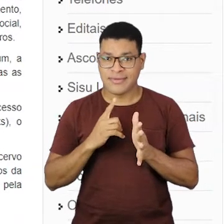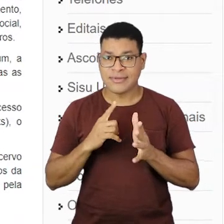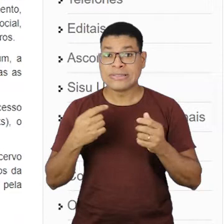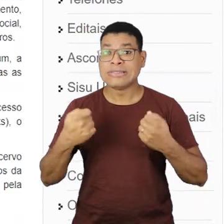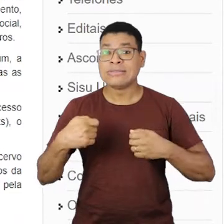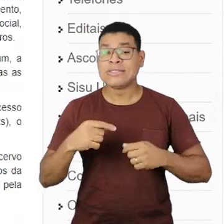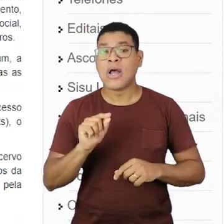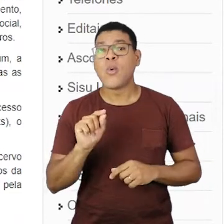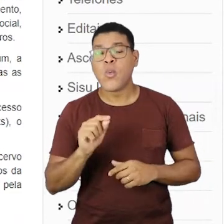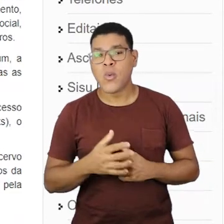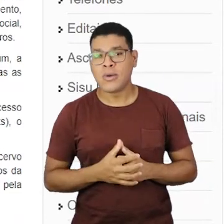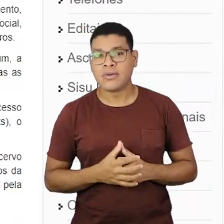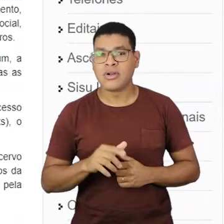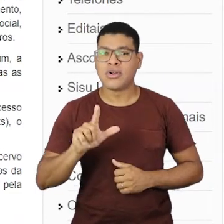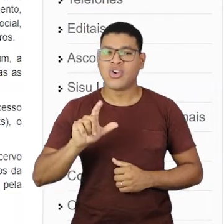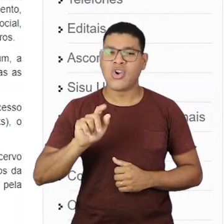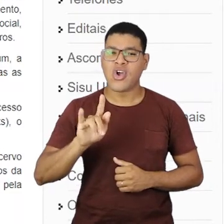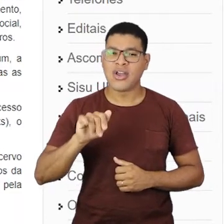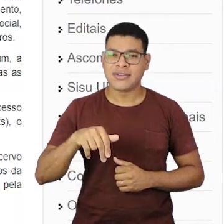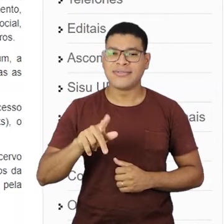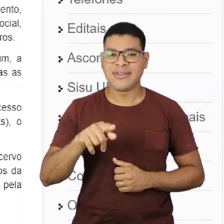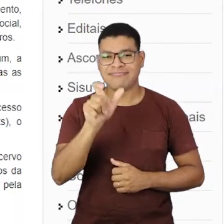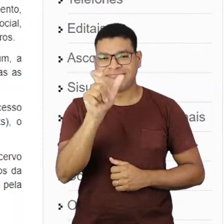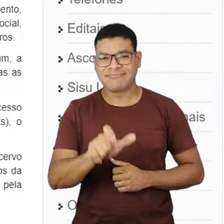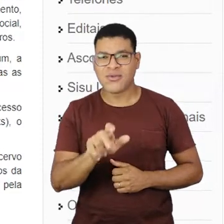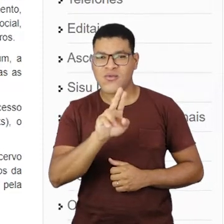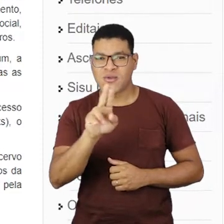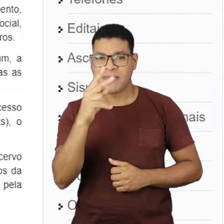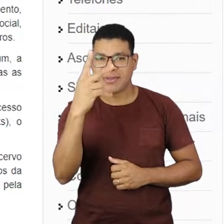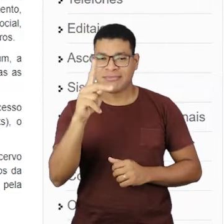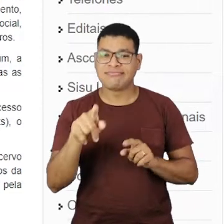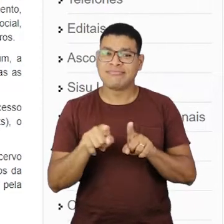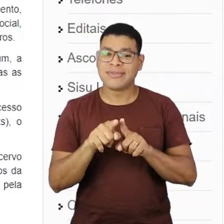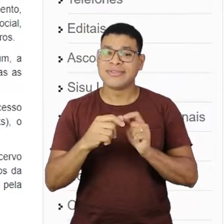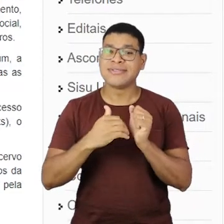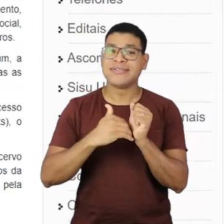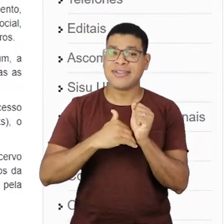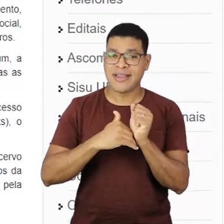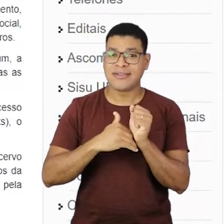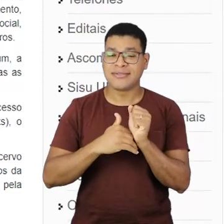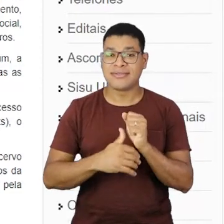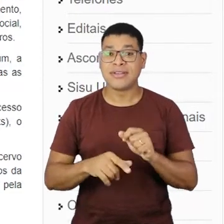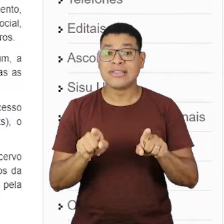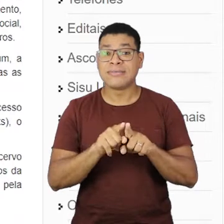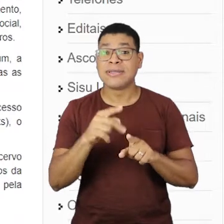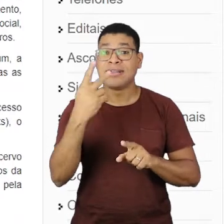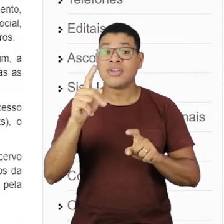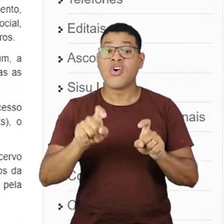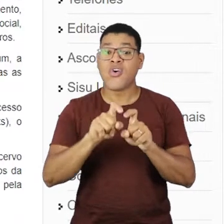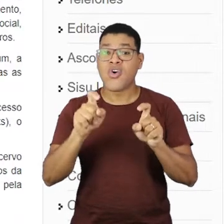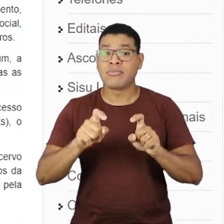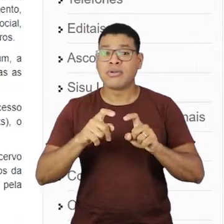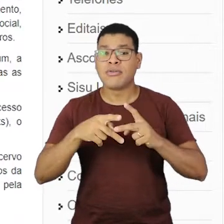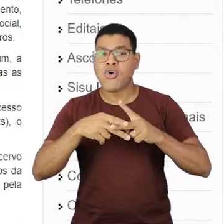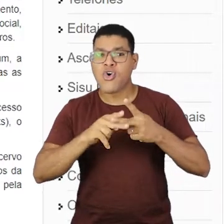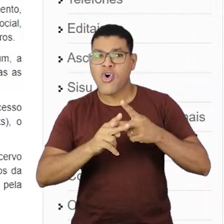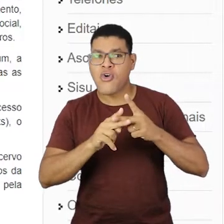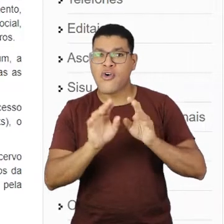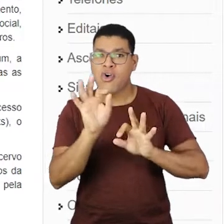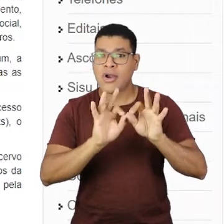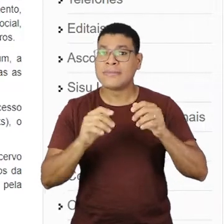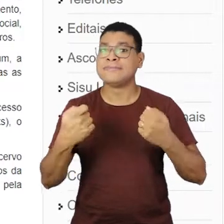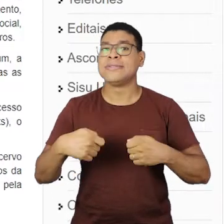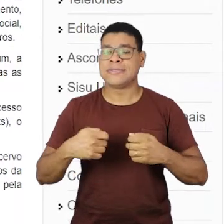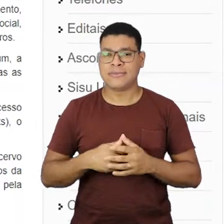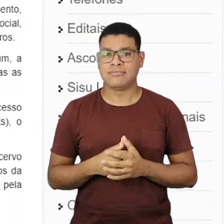bases, serão necessários login e senha e configuração do seu computador. Para fazer